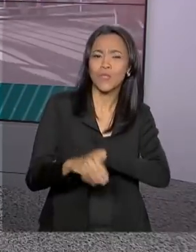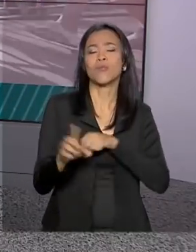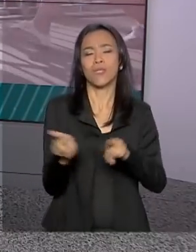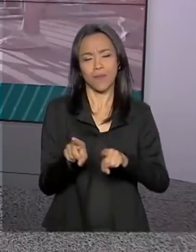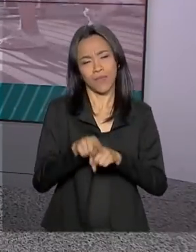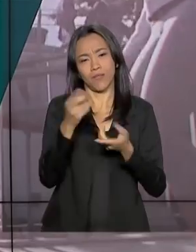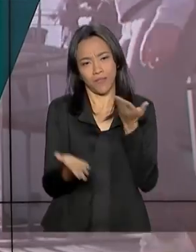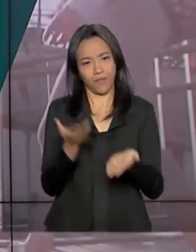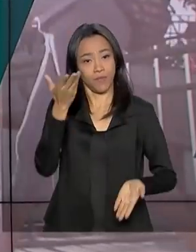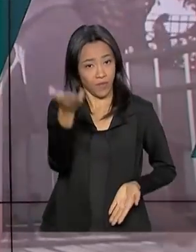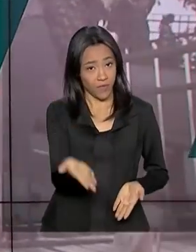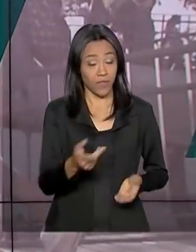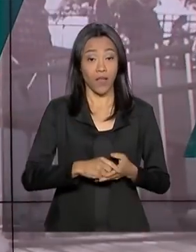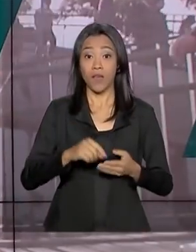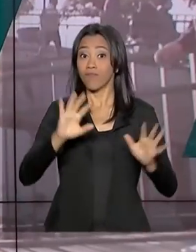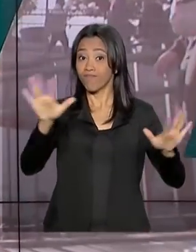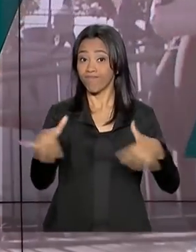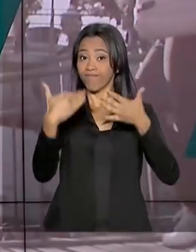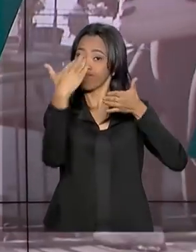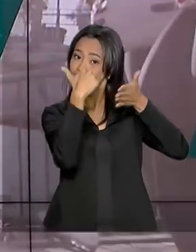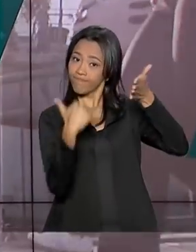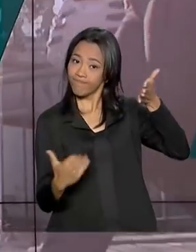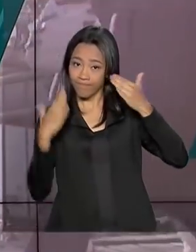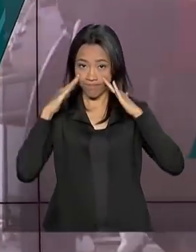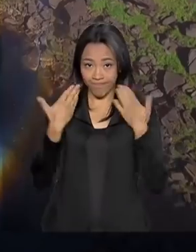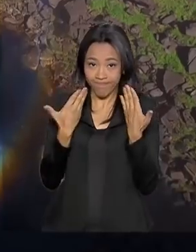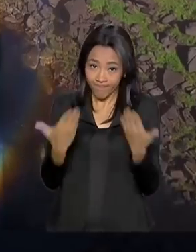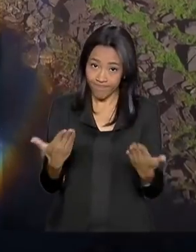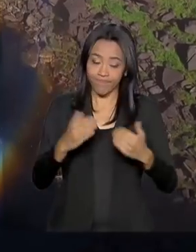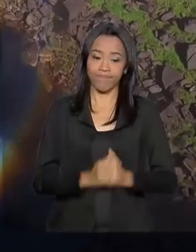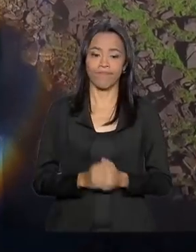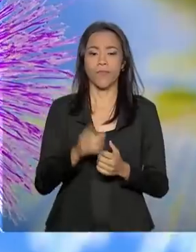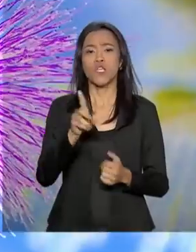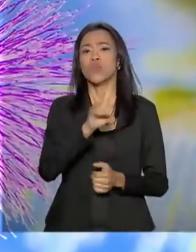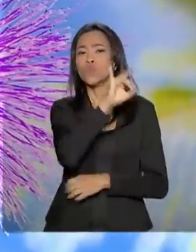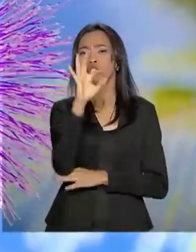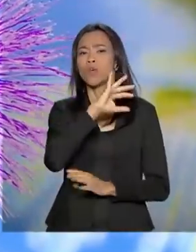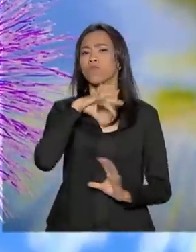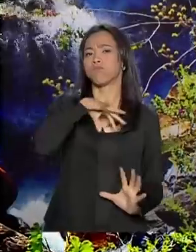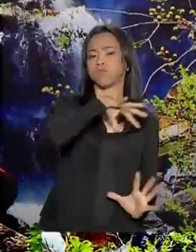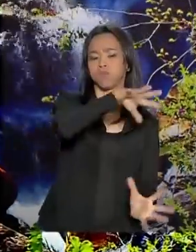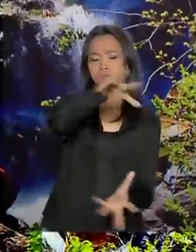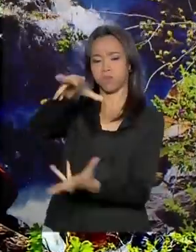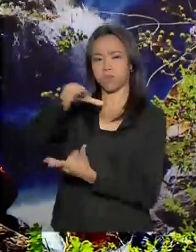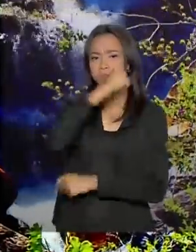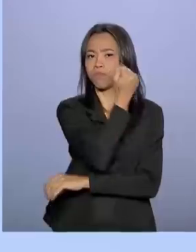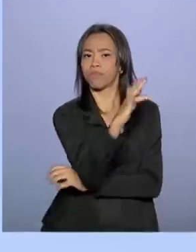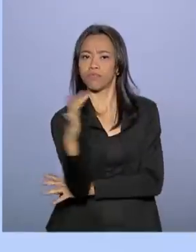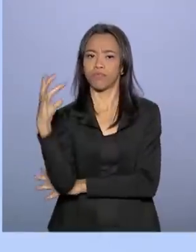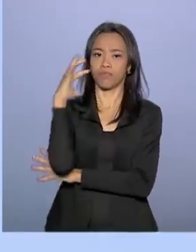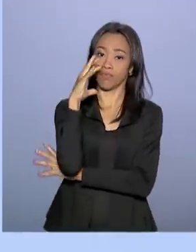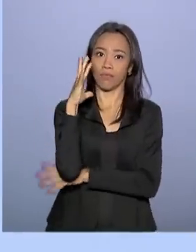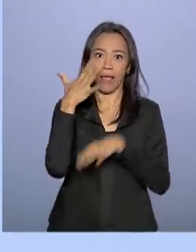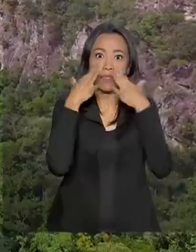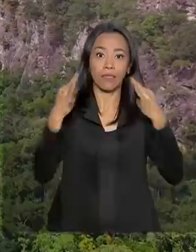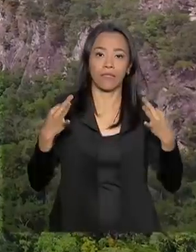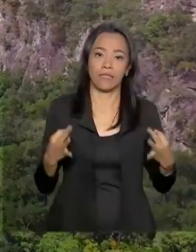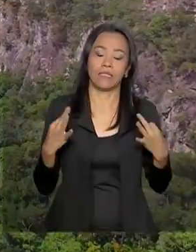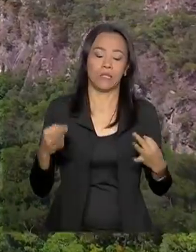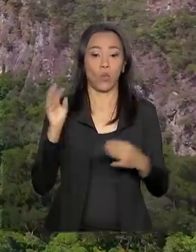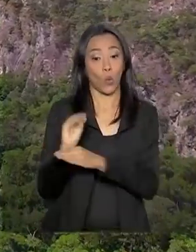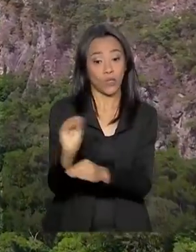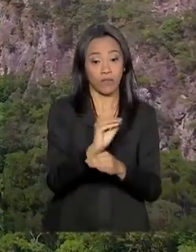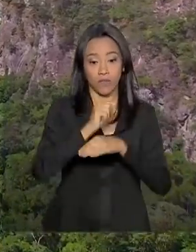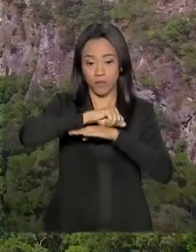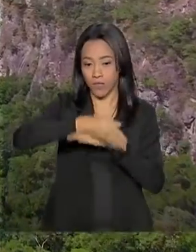serviço para você. Confira os destaques desta edição. No Dia Mundial do Meio Ambiente, mais um alerta para a importância da conservação